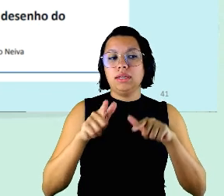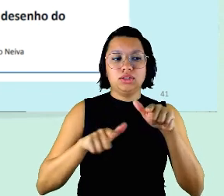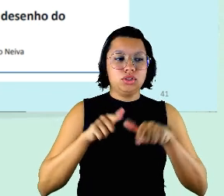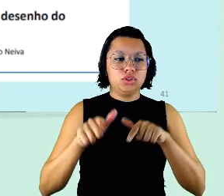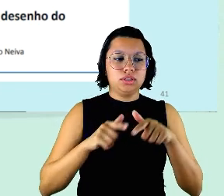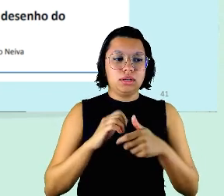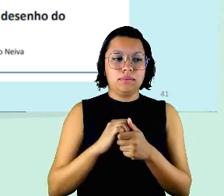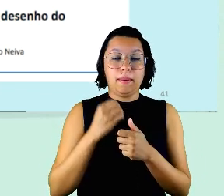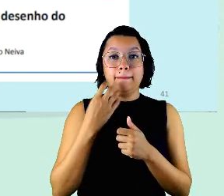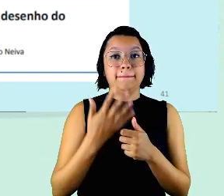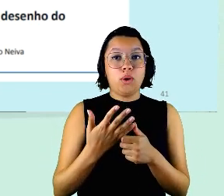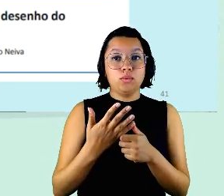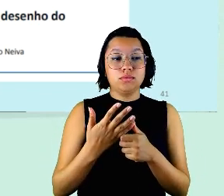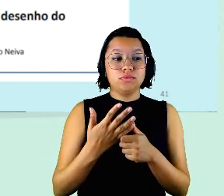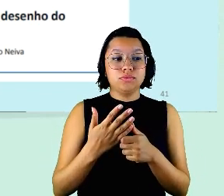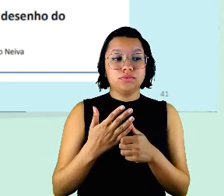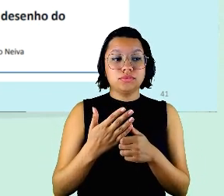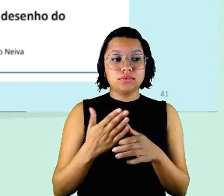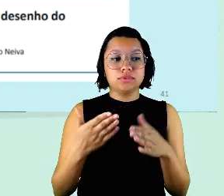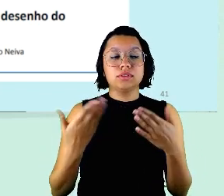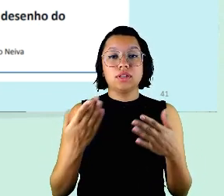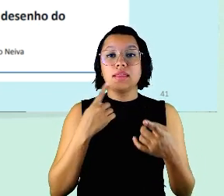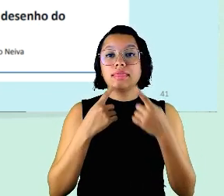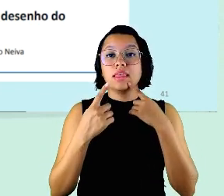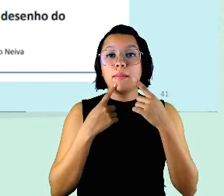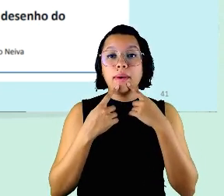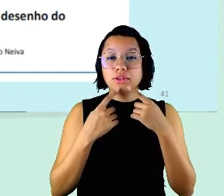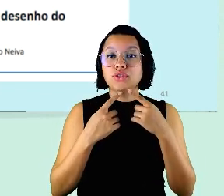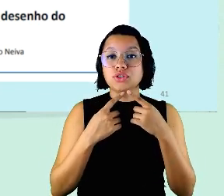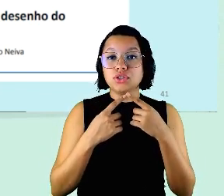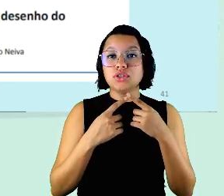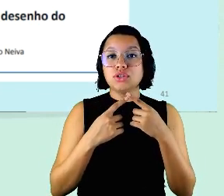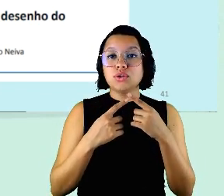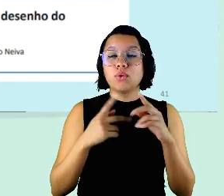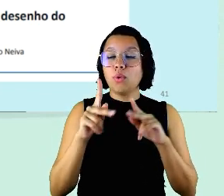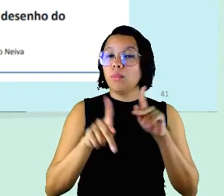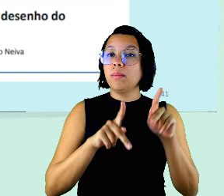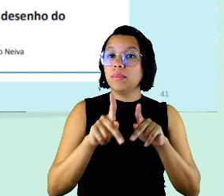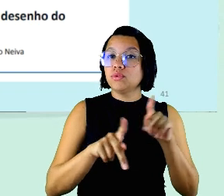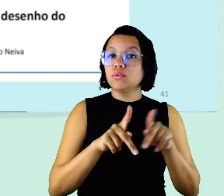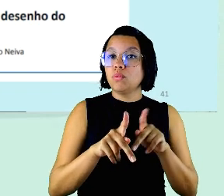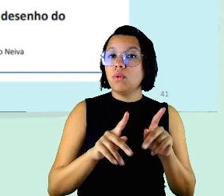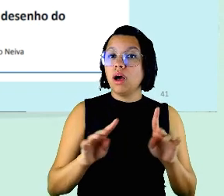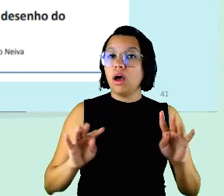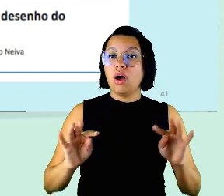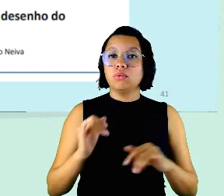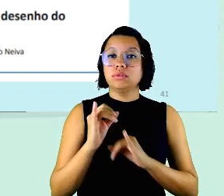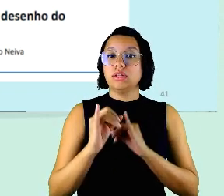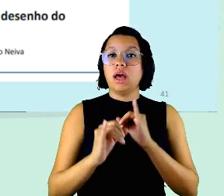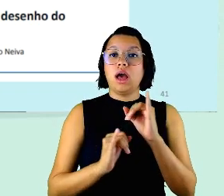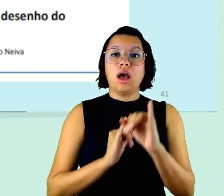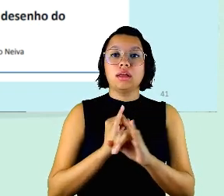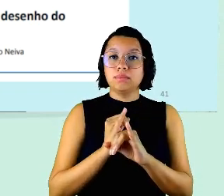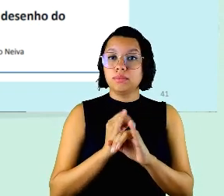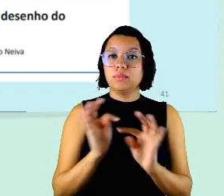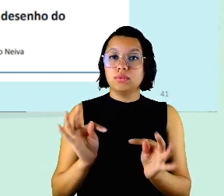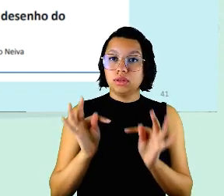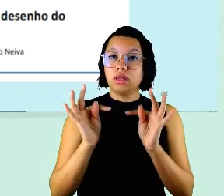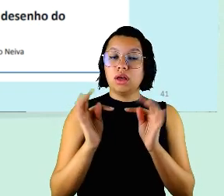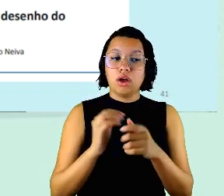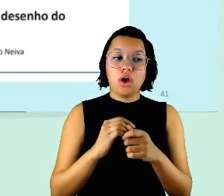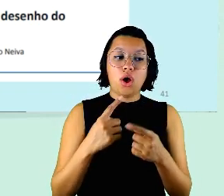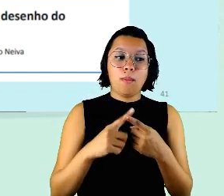bom inclusive debati isso com o pessoal da informática porque eu estou muito incomodada com essa questão